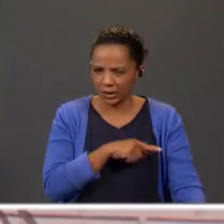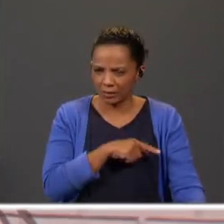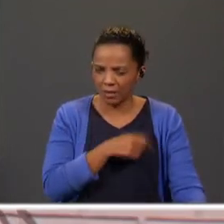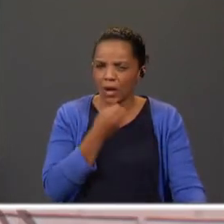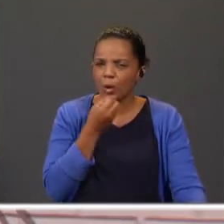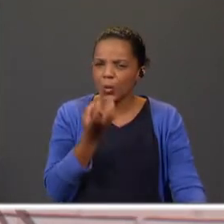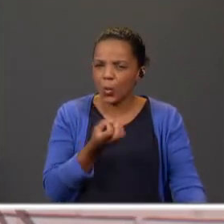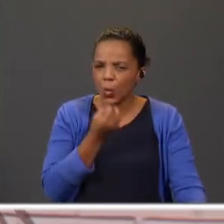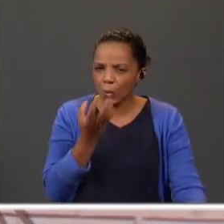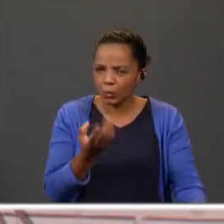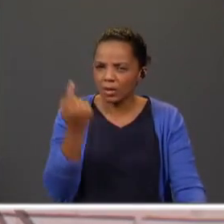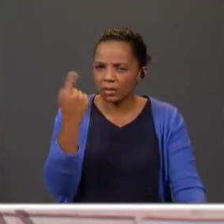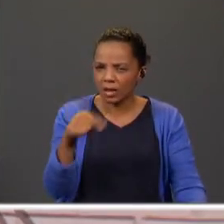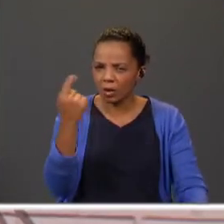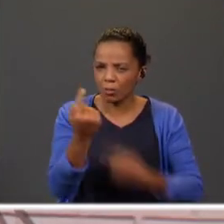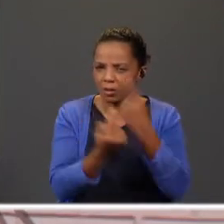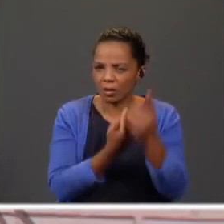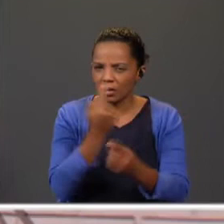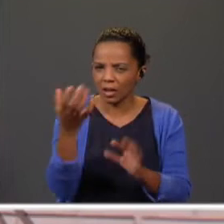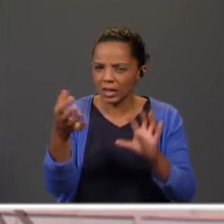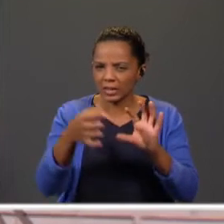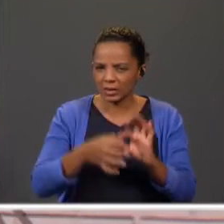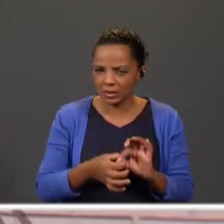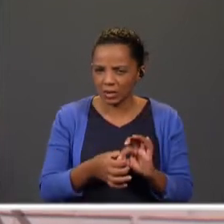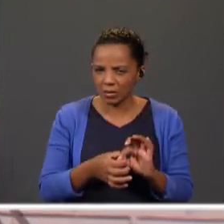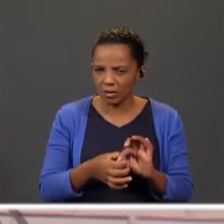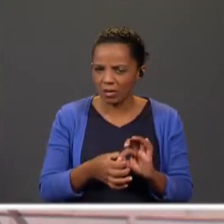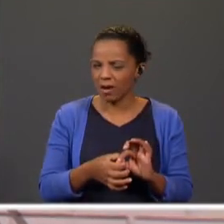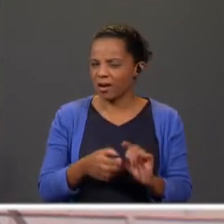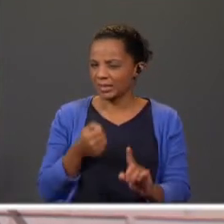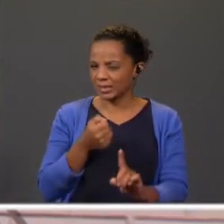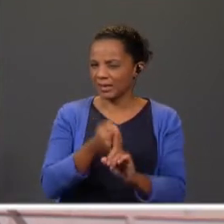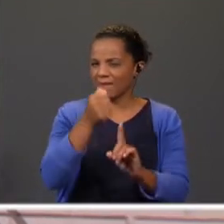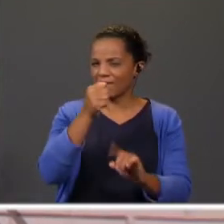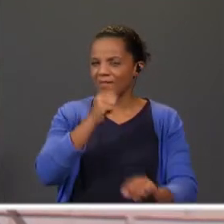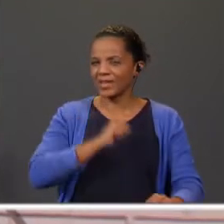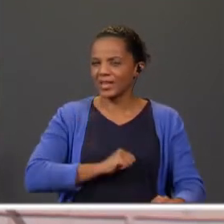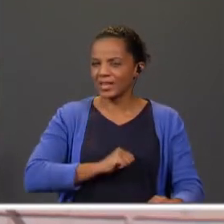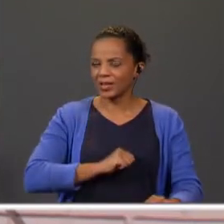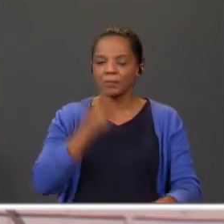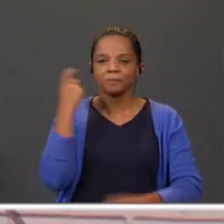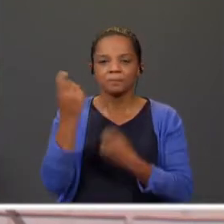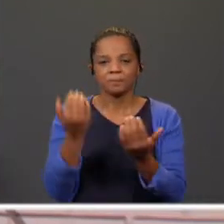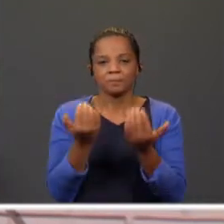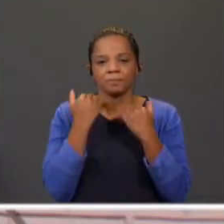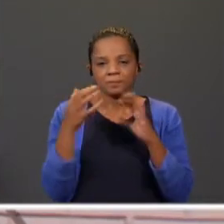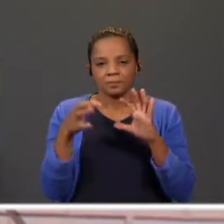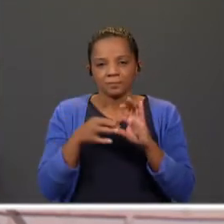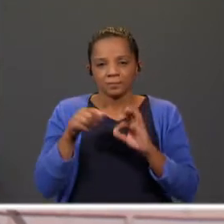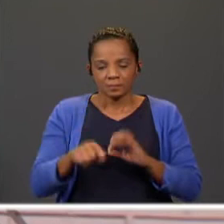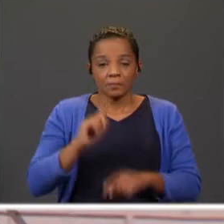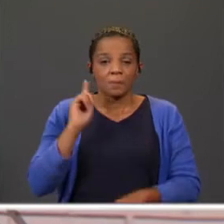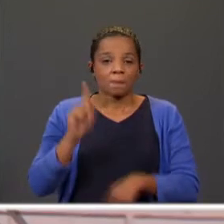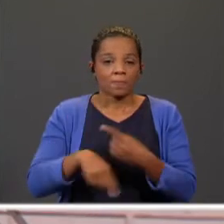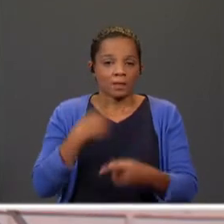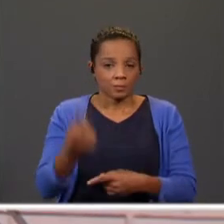conto terá alguma coisa a ver? Vou já deixar-te um desafio. Procura informações acerca disso. E